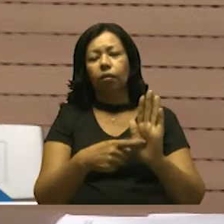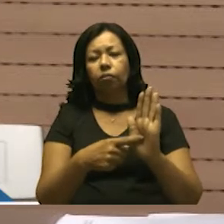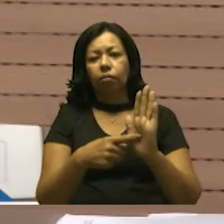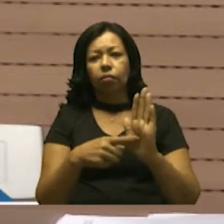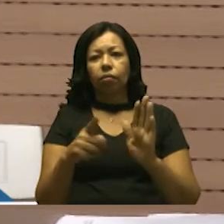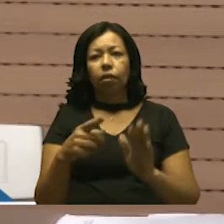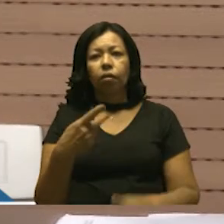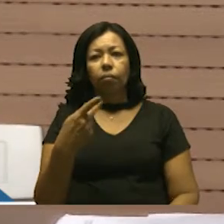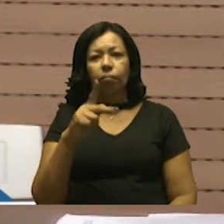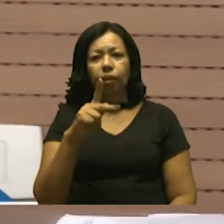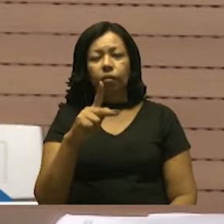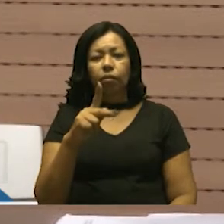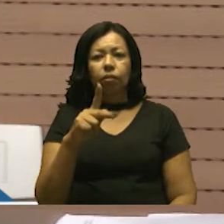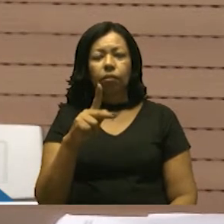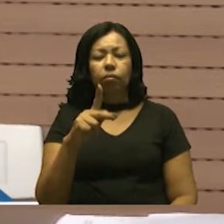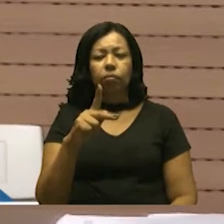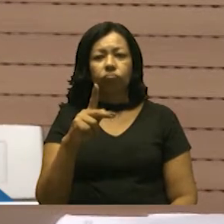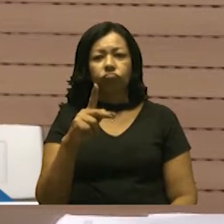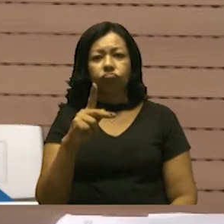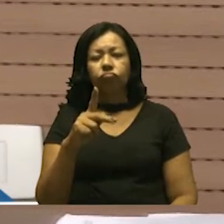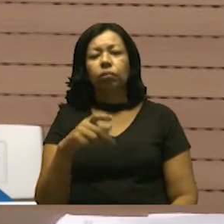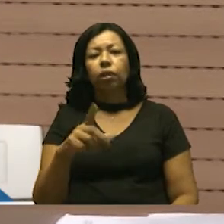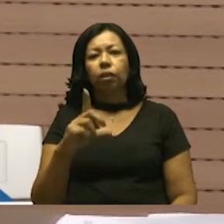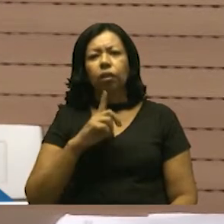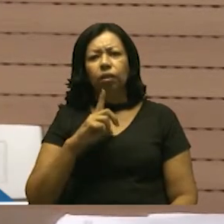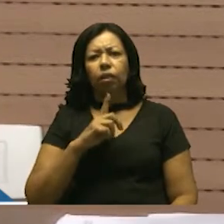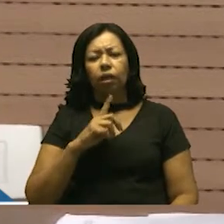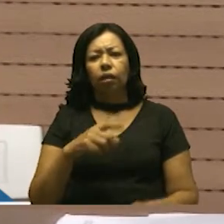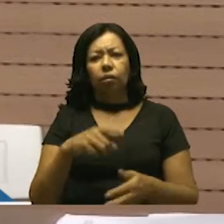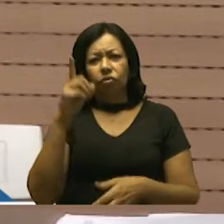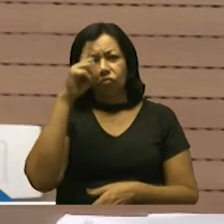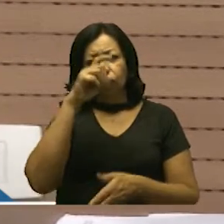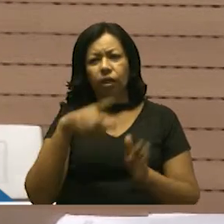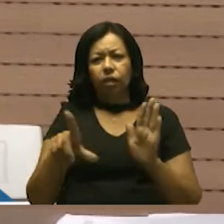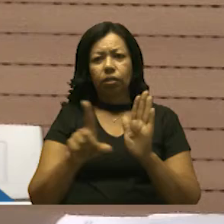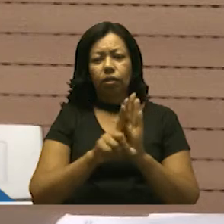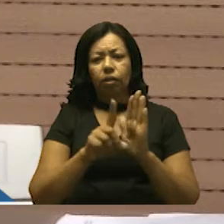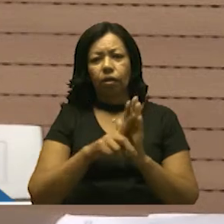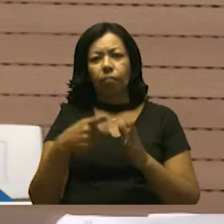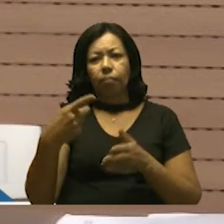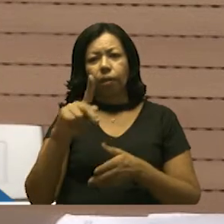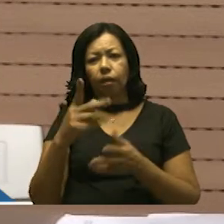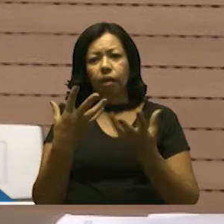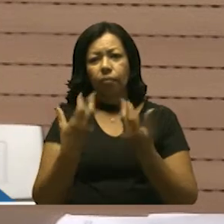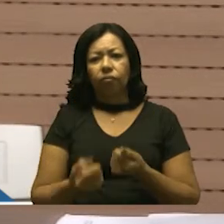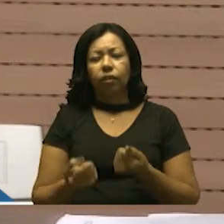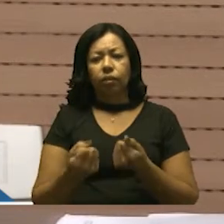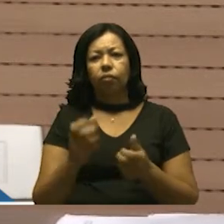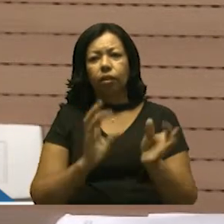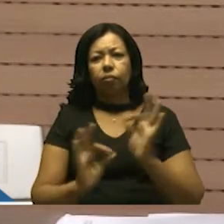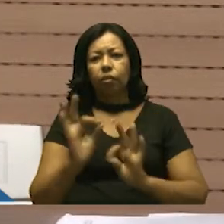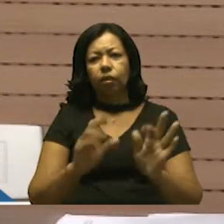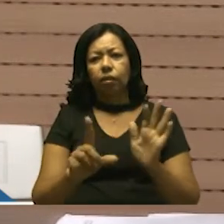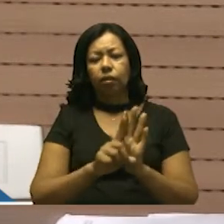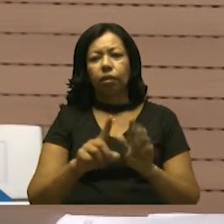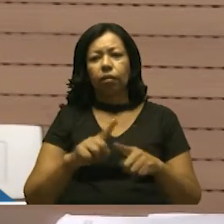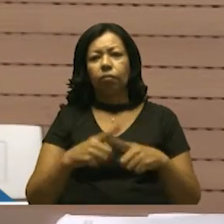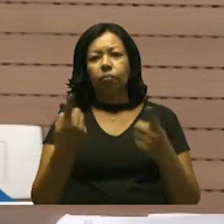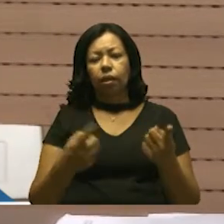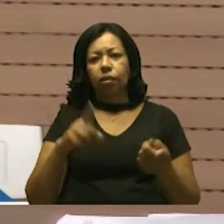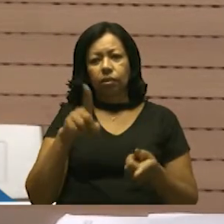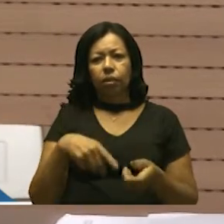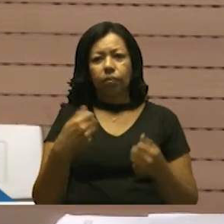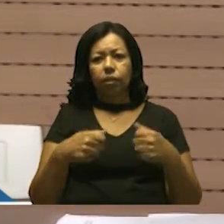vislumbra obstáculos legais à aprovação deste projeto de lei. Quanto ao mérito, cabe ao doutor plenário decidir a